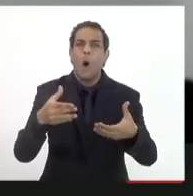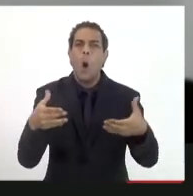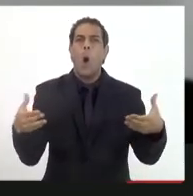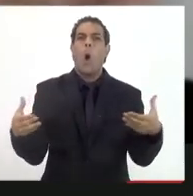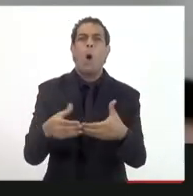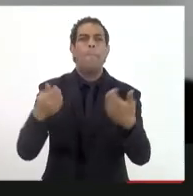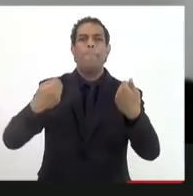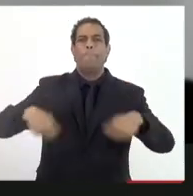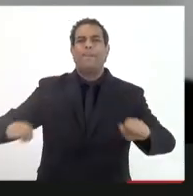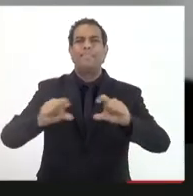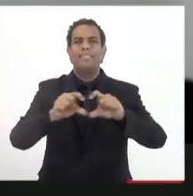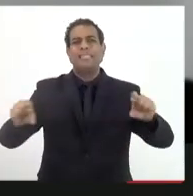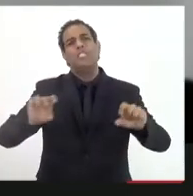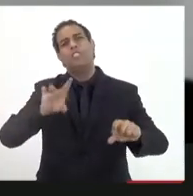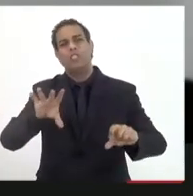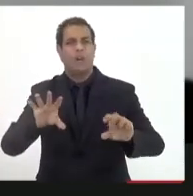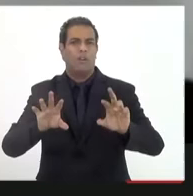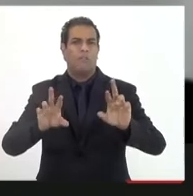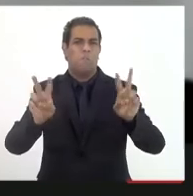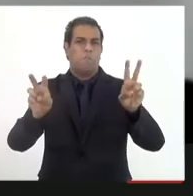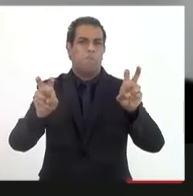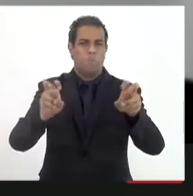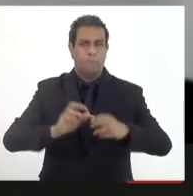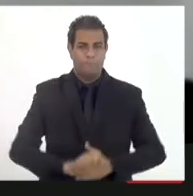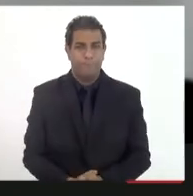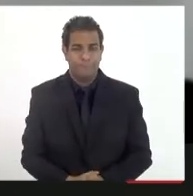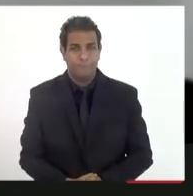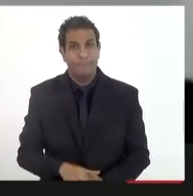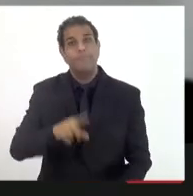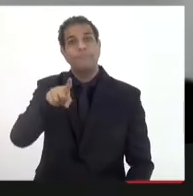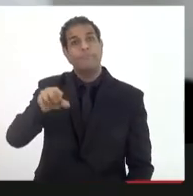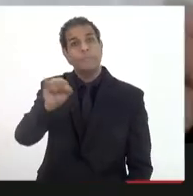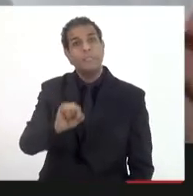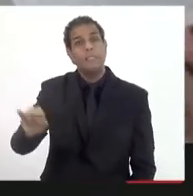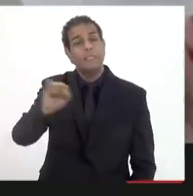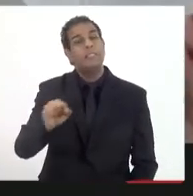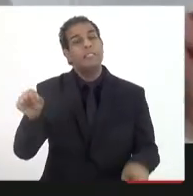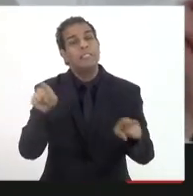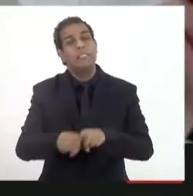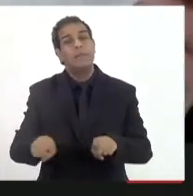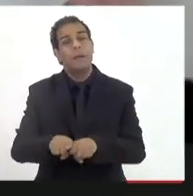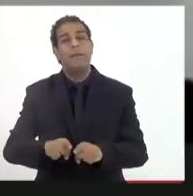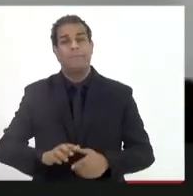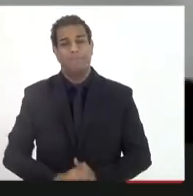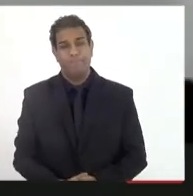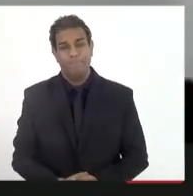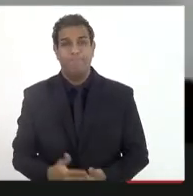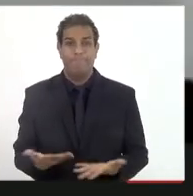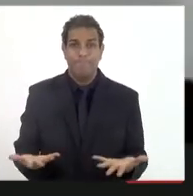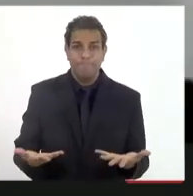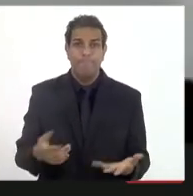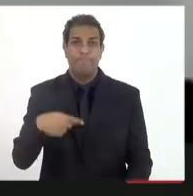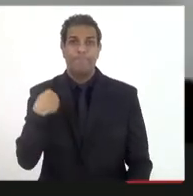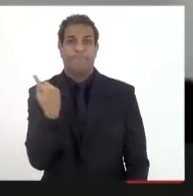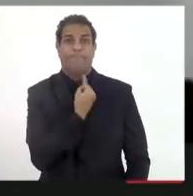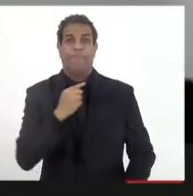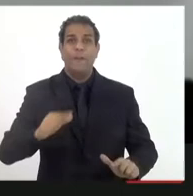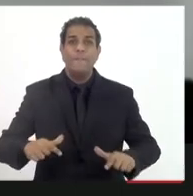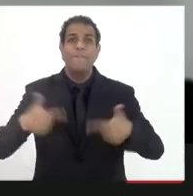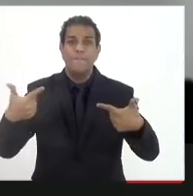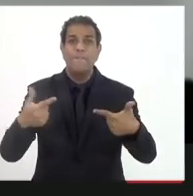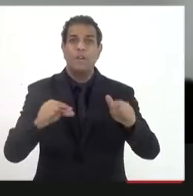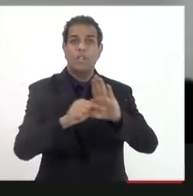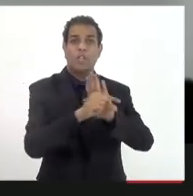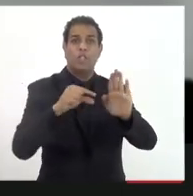talvez nem precisasse, mas é um detalhe, outro aspecto que eu queria mencionar, assim, quando se faz menção no